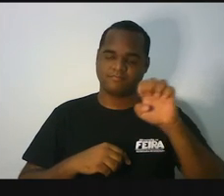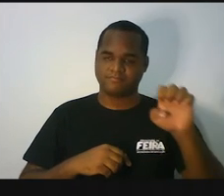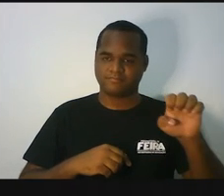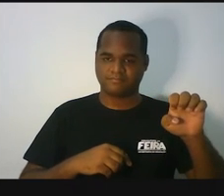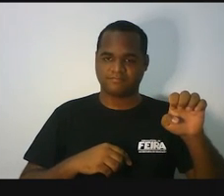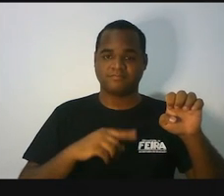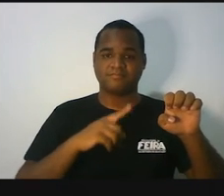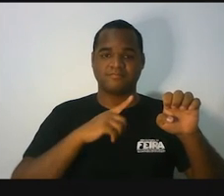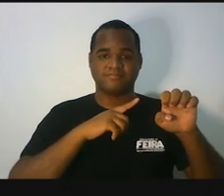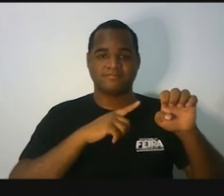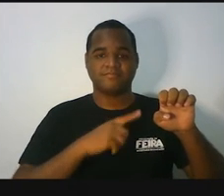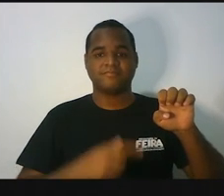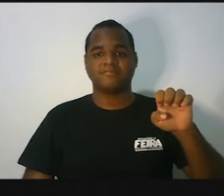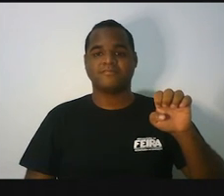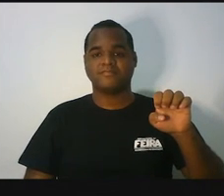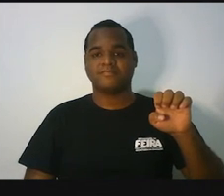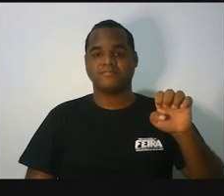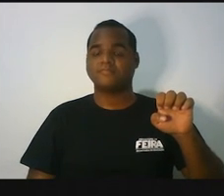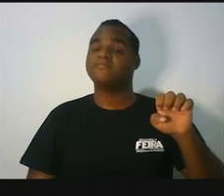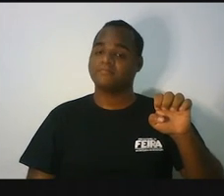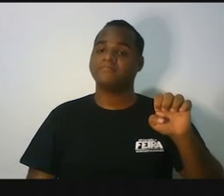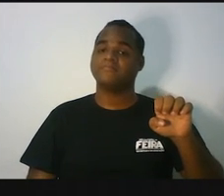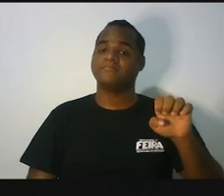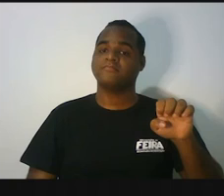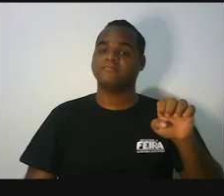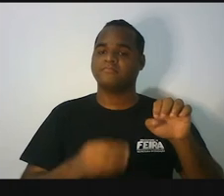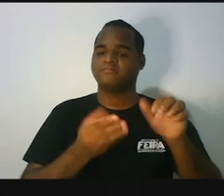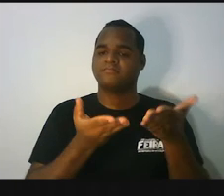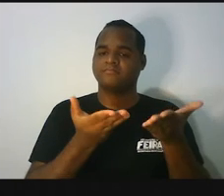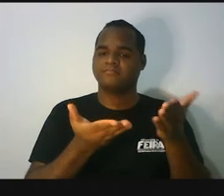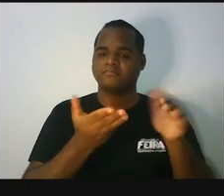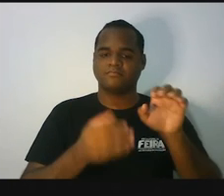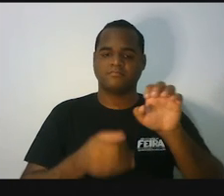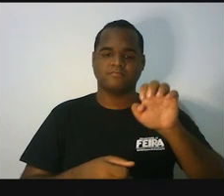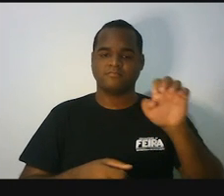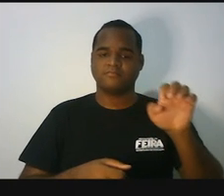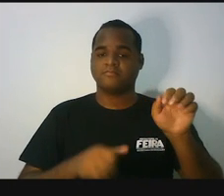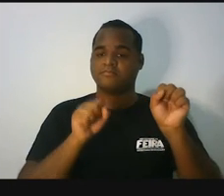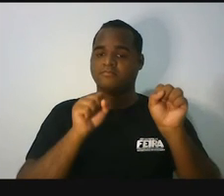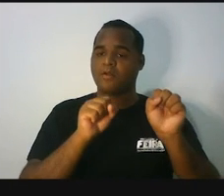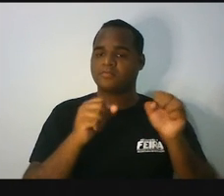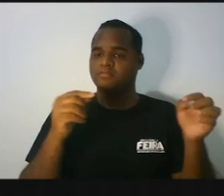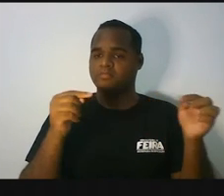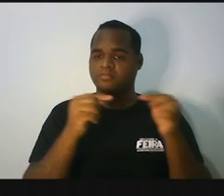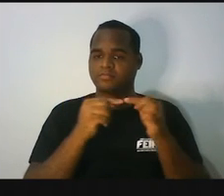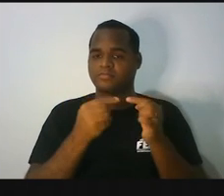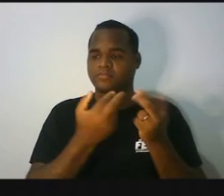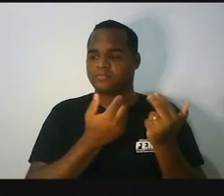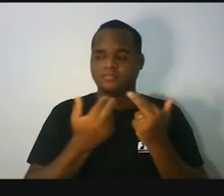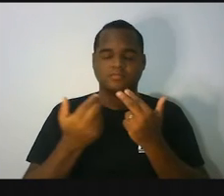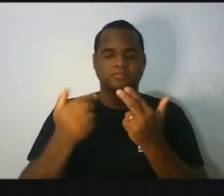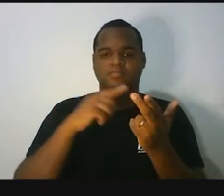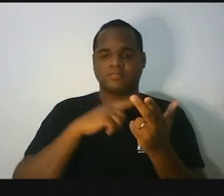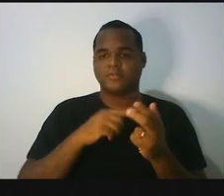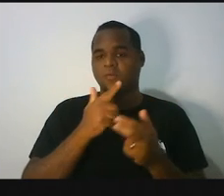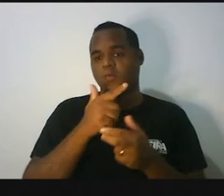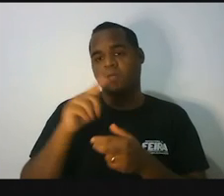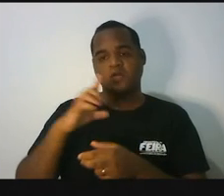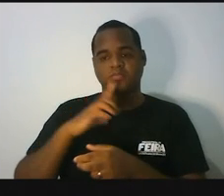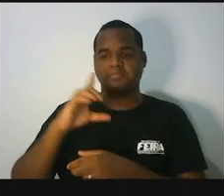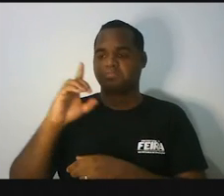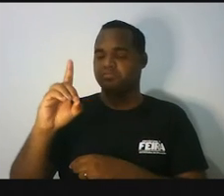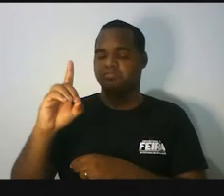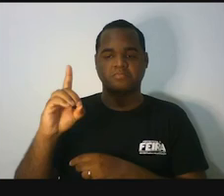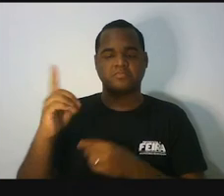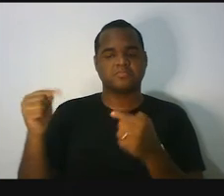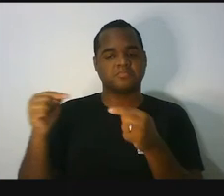esquerdo o prato esquerdo da balança tem que ser igual ao que está do lado direito